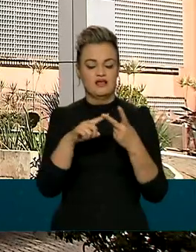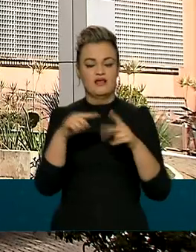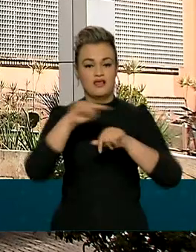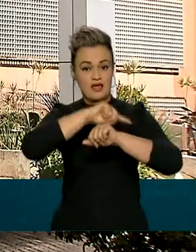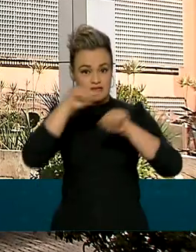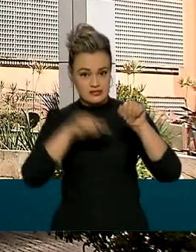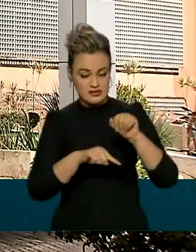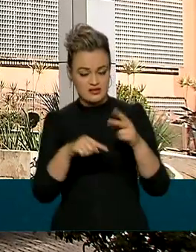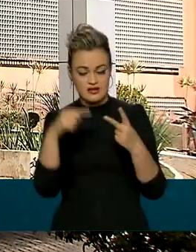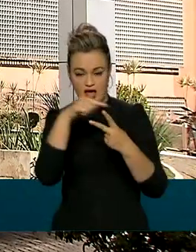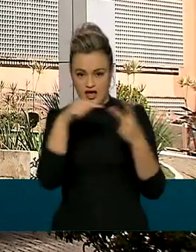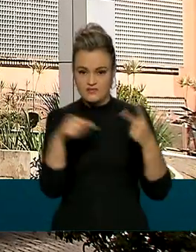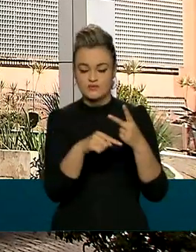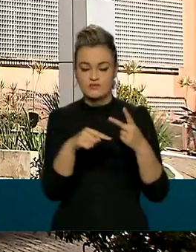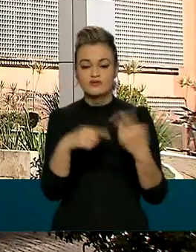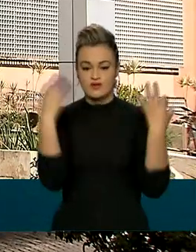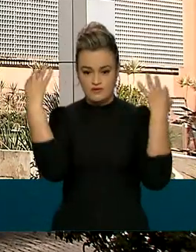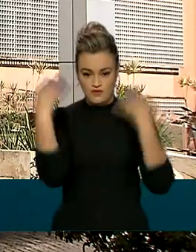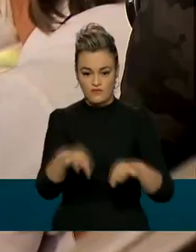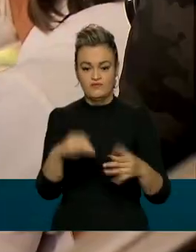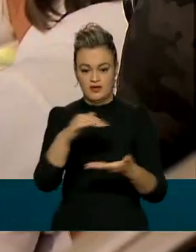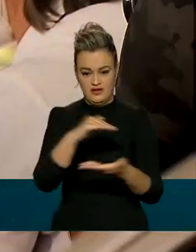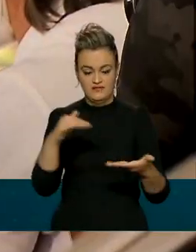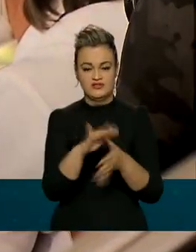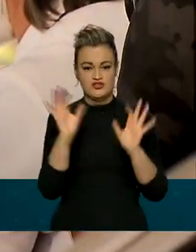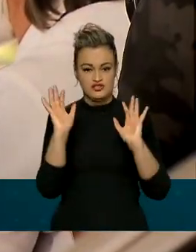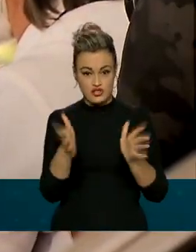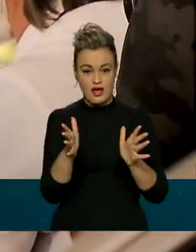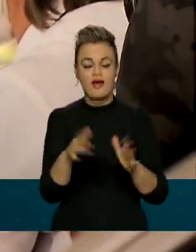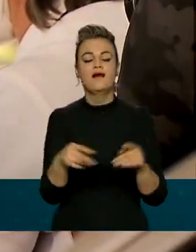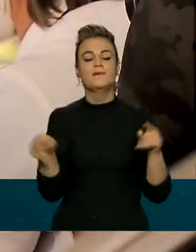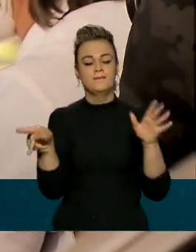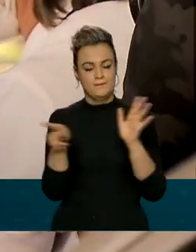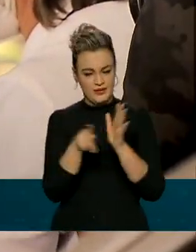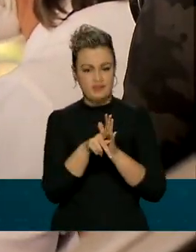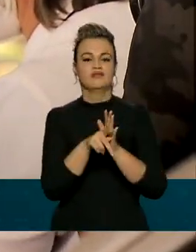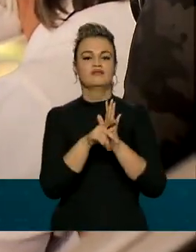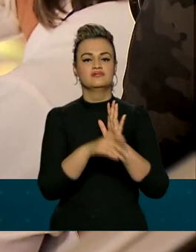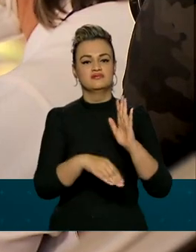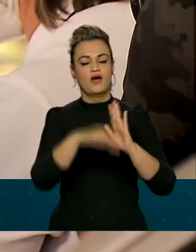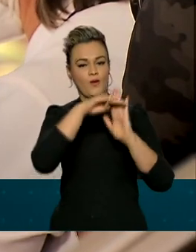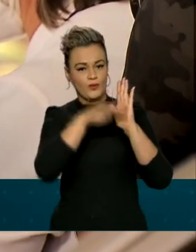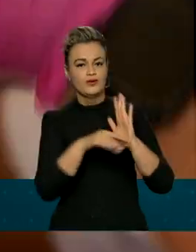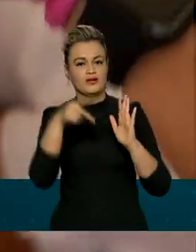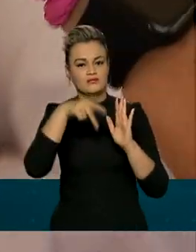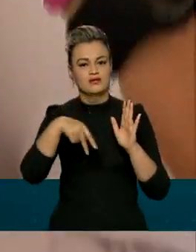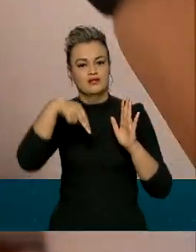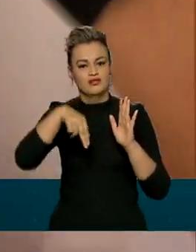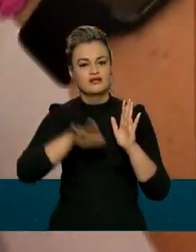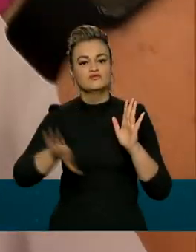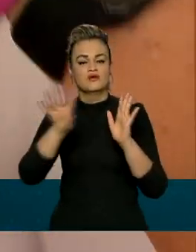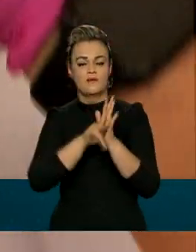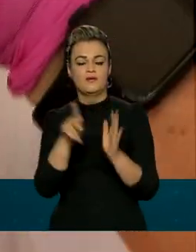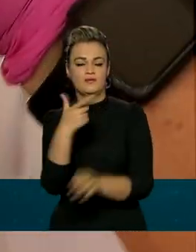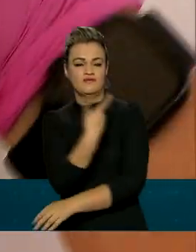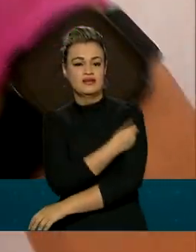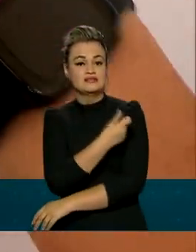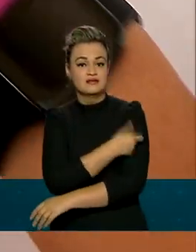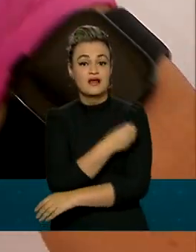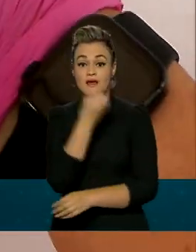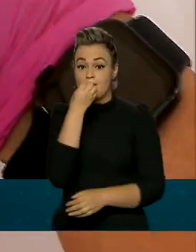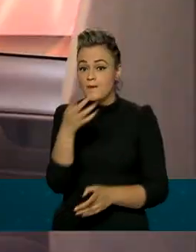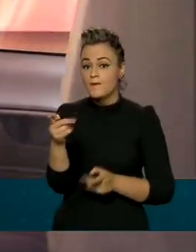as duas com registro definitivo pela Anvisa, já fazem parte do Programa Nacional de Imunizações, o que vai trazer